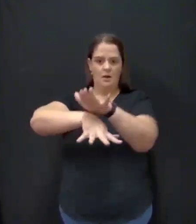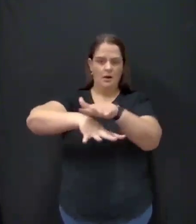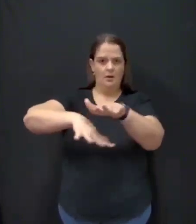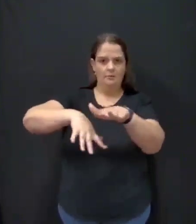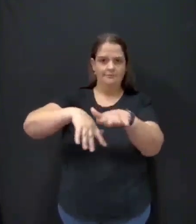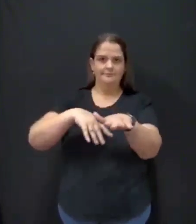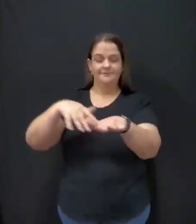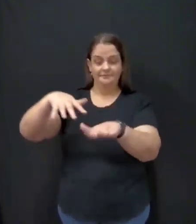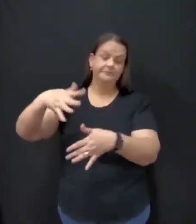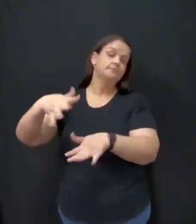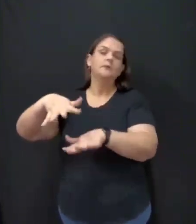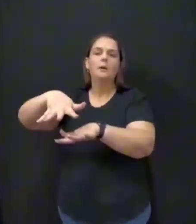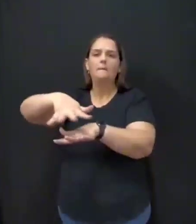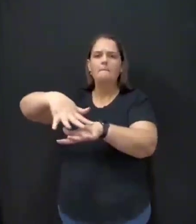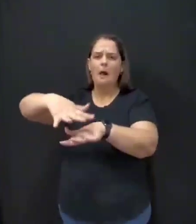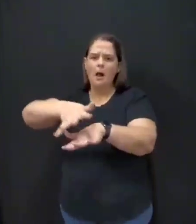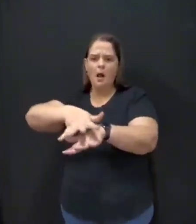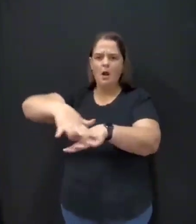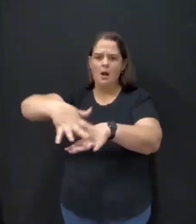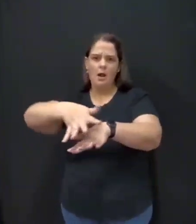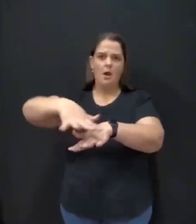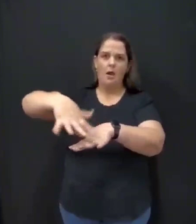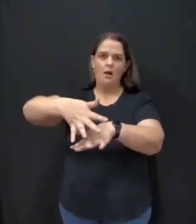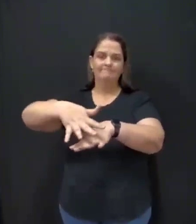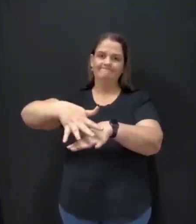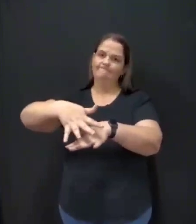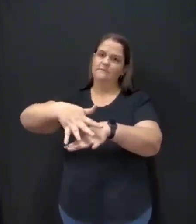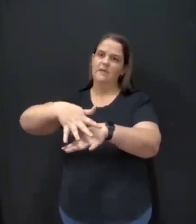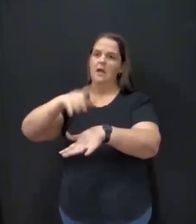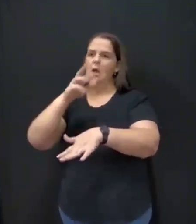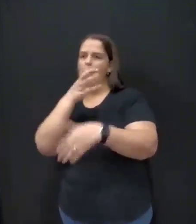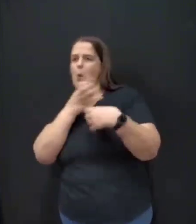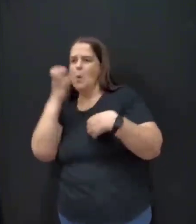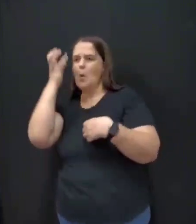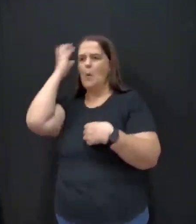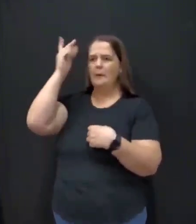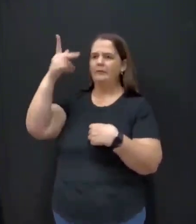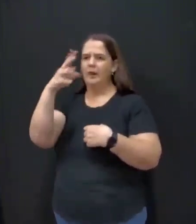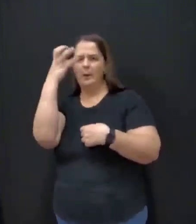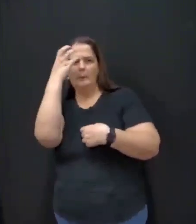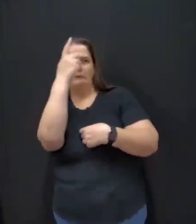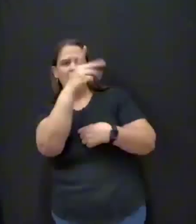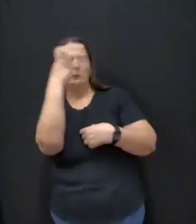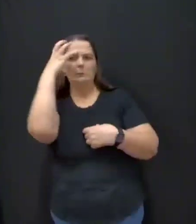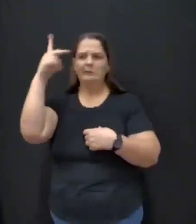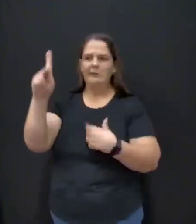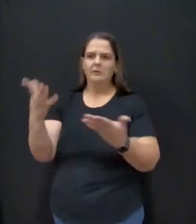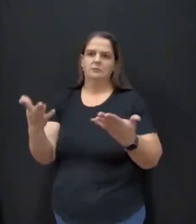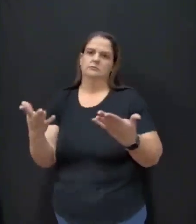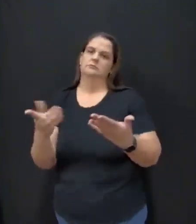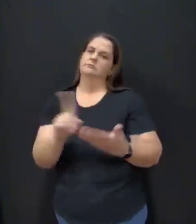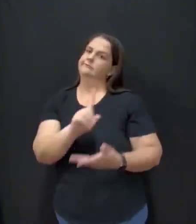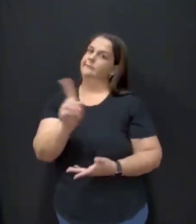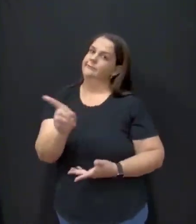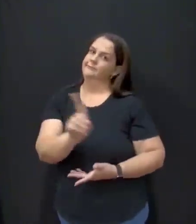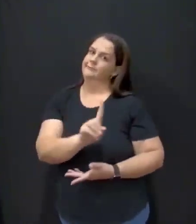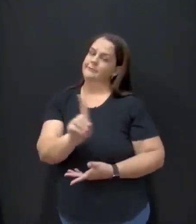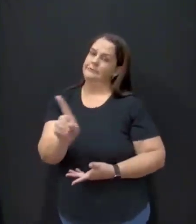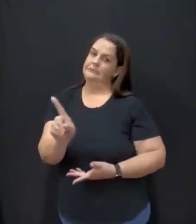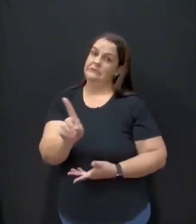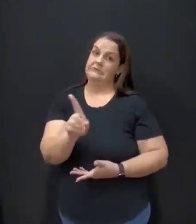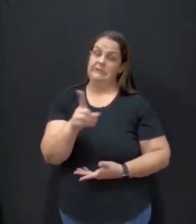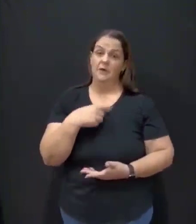me desculpem. Aí não. Uma vez eu fui daqui ao Rio Grande do Sul, tinha 15